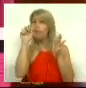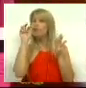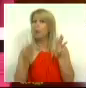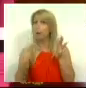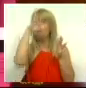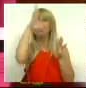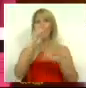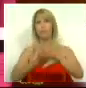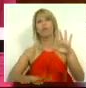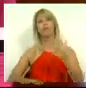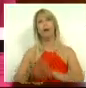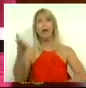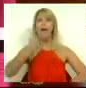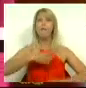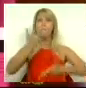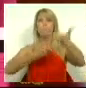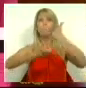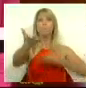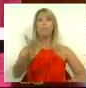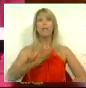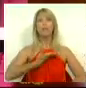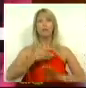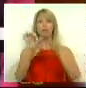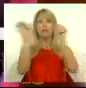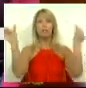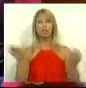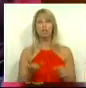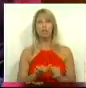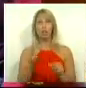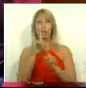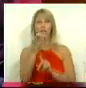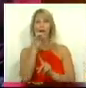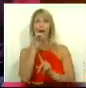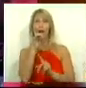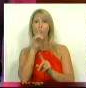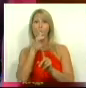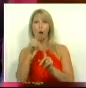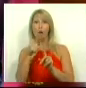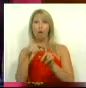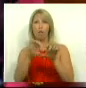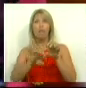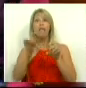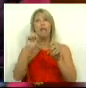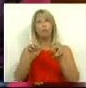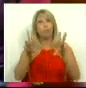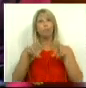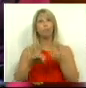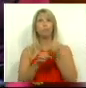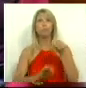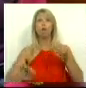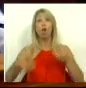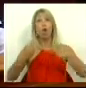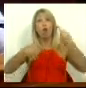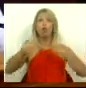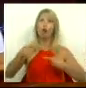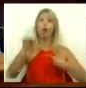para trocar dívida dos sistemas de abastecimento de água e saneamento por privatização de água.